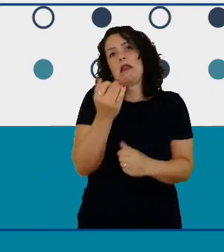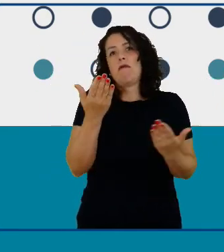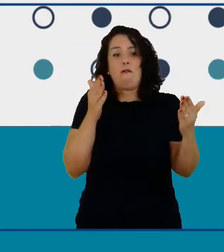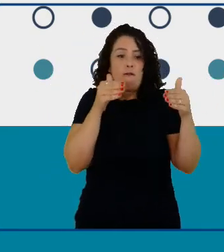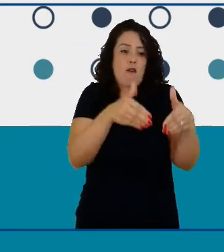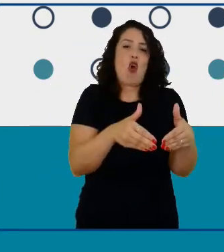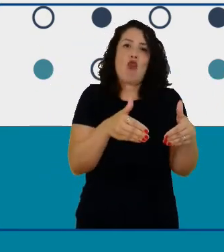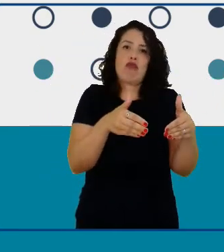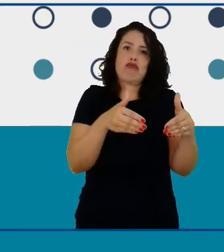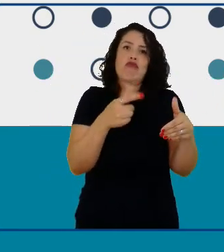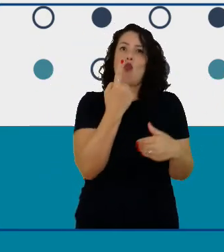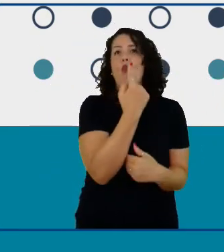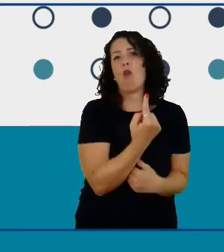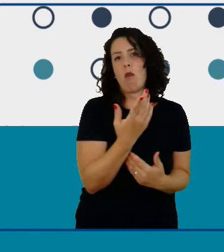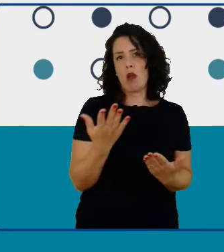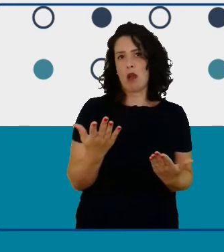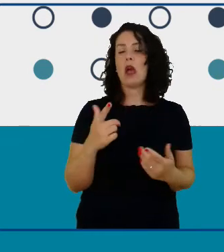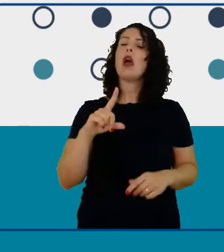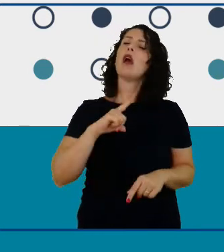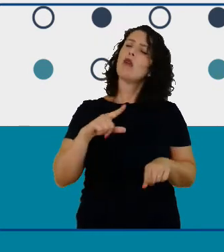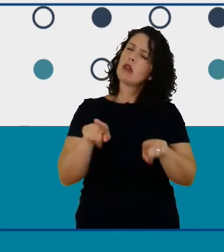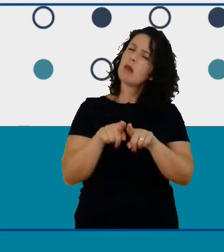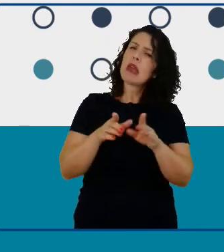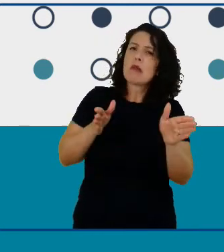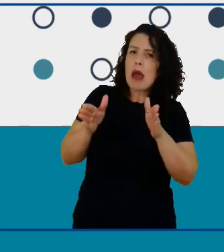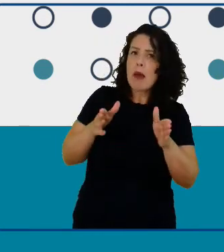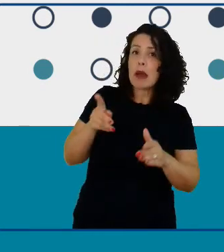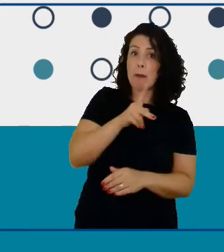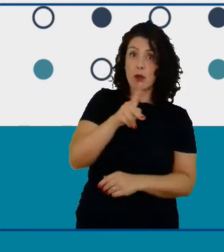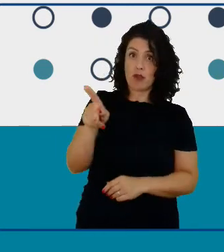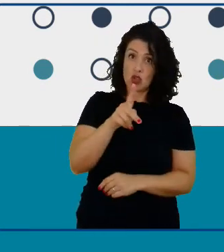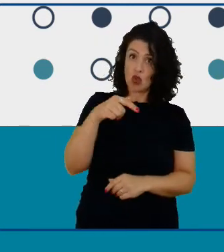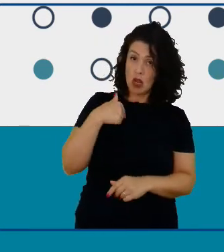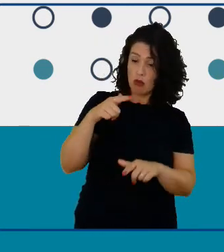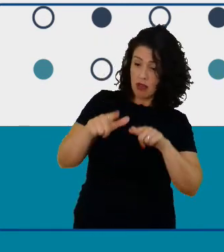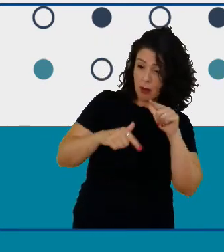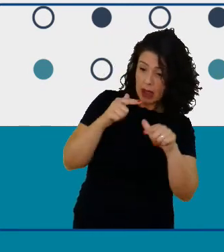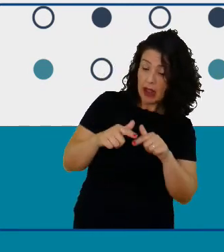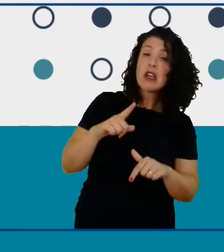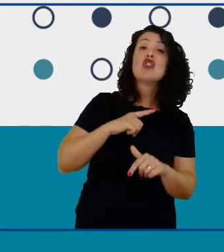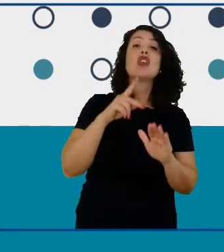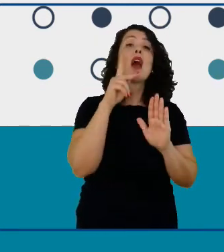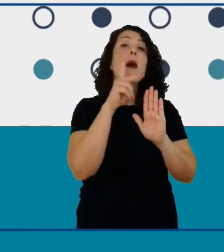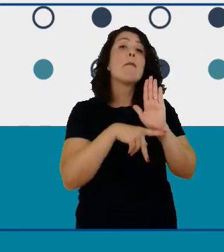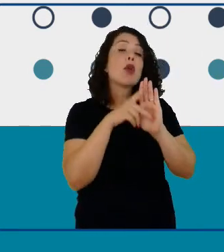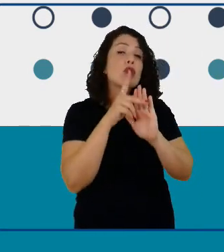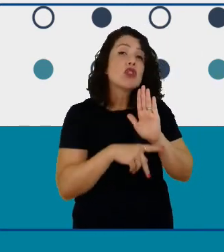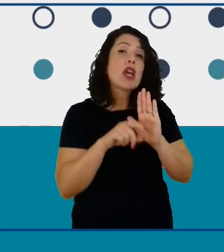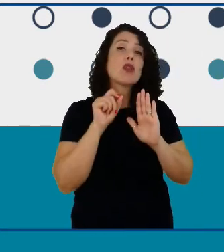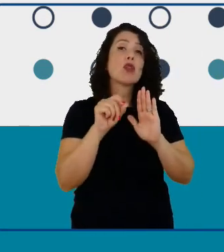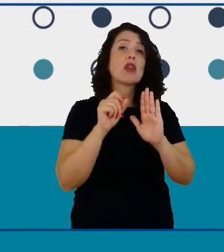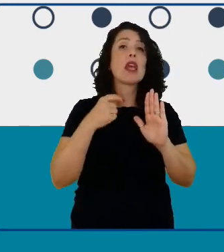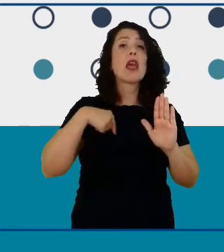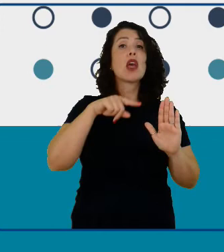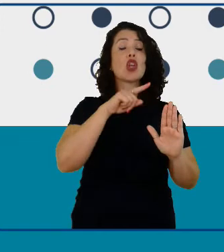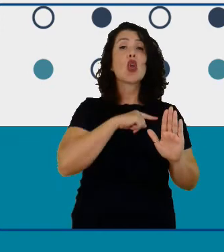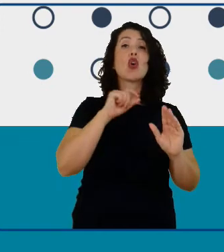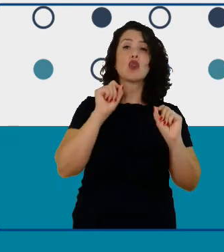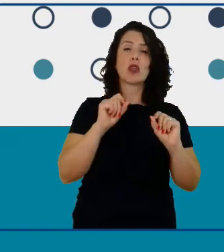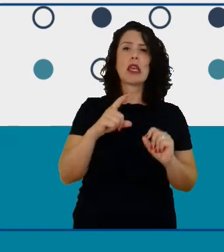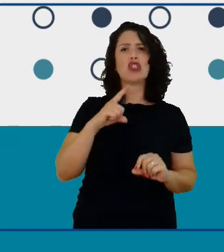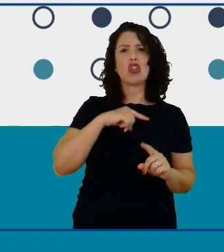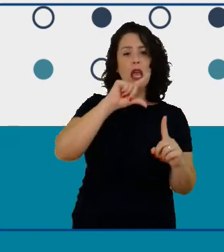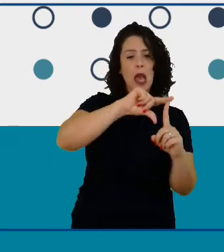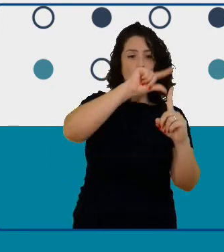professora a gente tinha um projeto que a gente testava extratos de plantas para